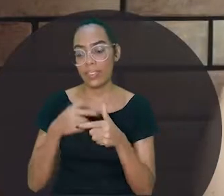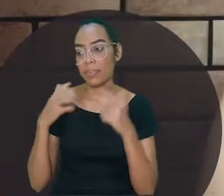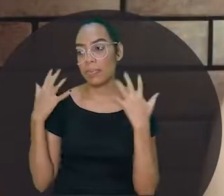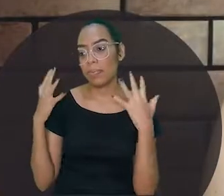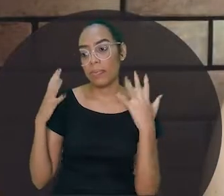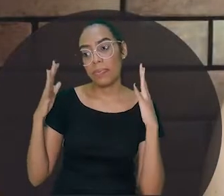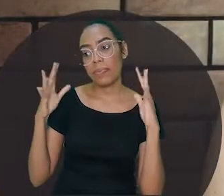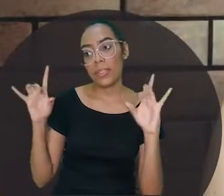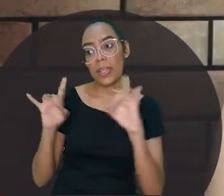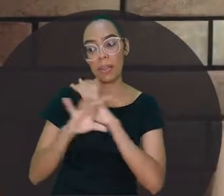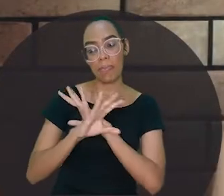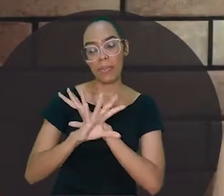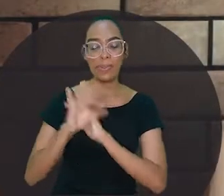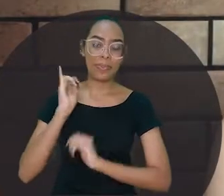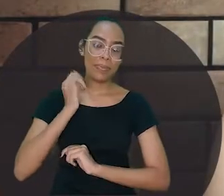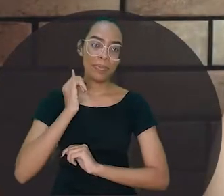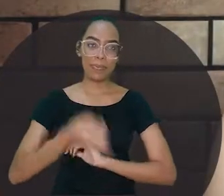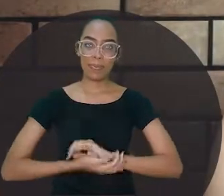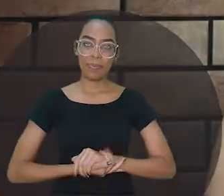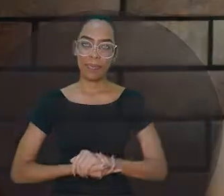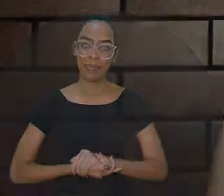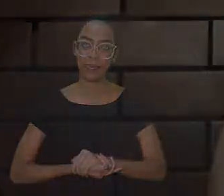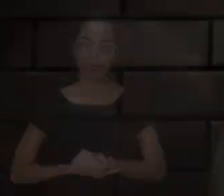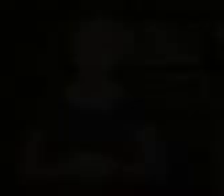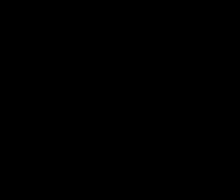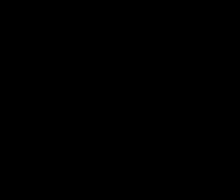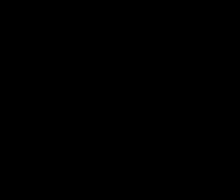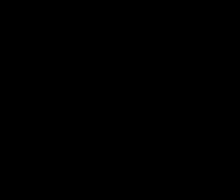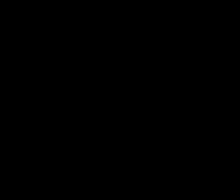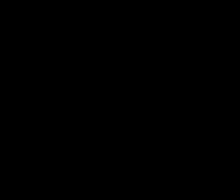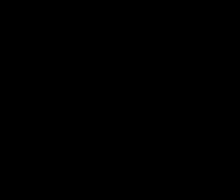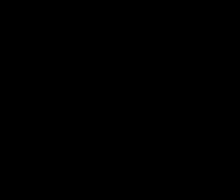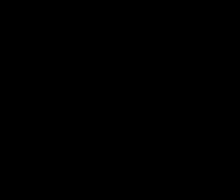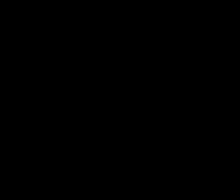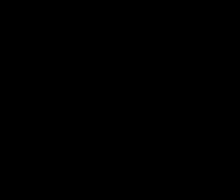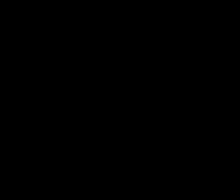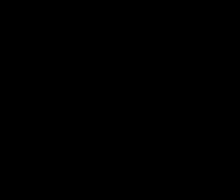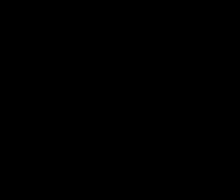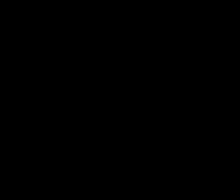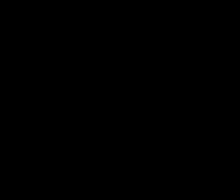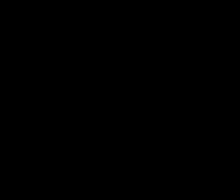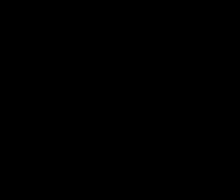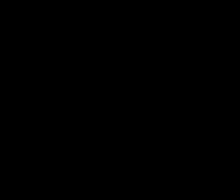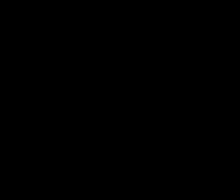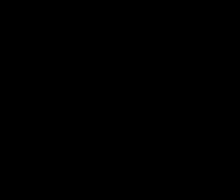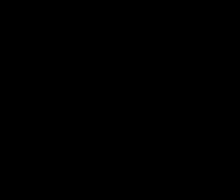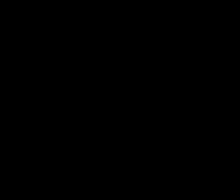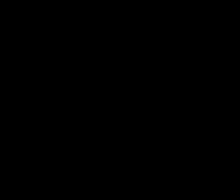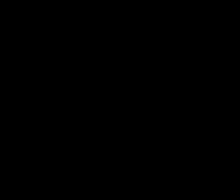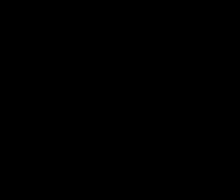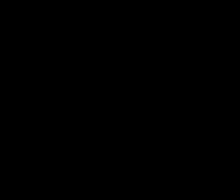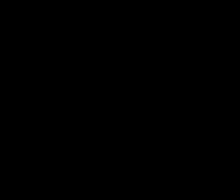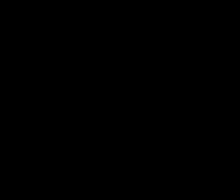Vitória, Vitória, acabou a sua história. Quando a barajou se a Dizem a sua história.